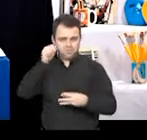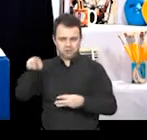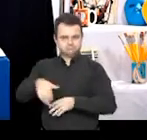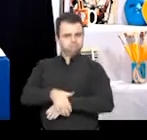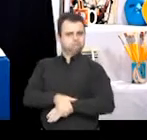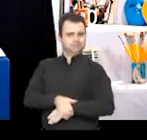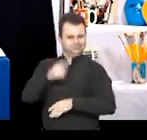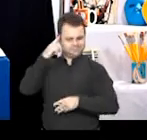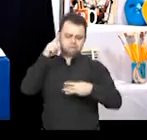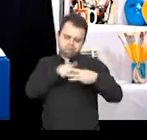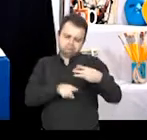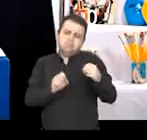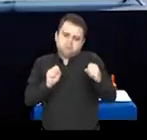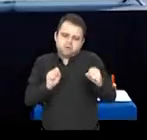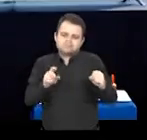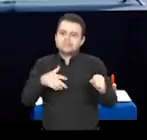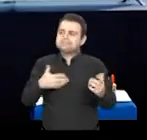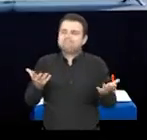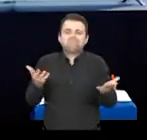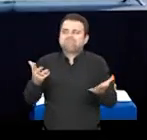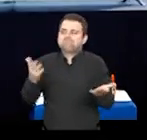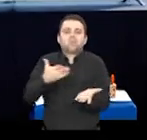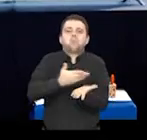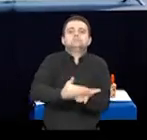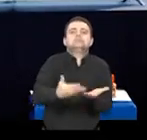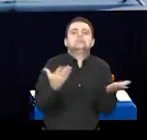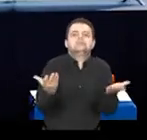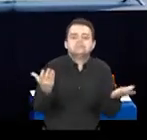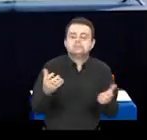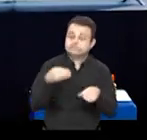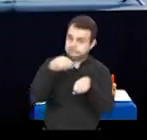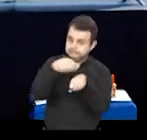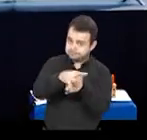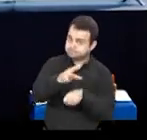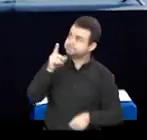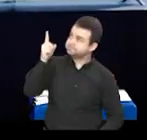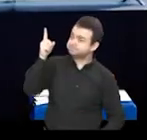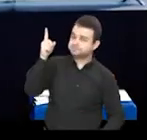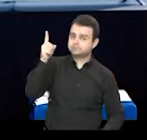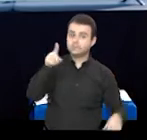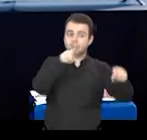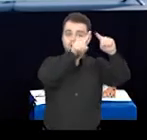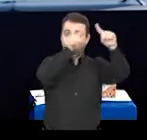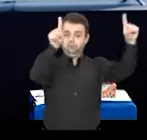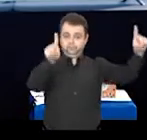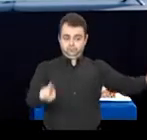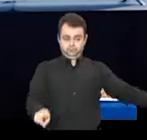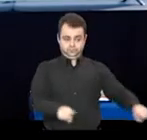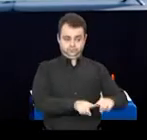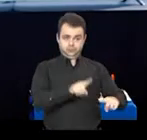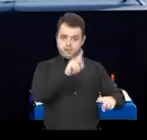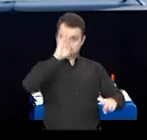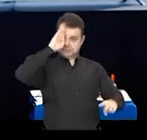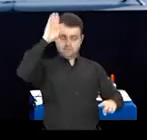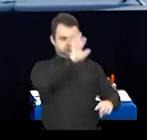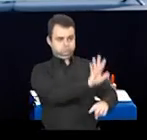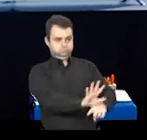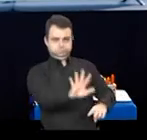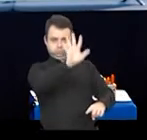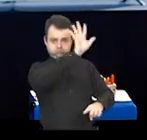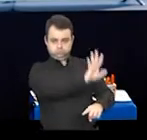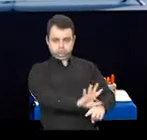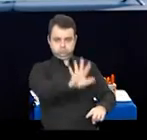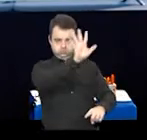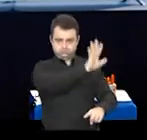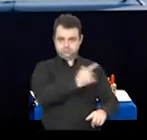dúvida por onde começar. Eu sugiro que vocês comecem pela figura central do personagem, porque